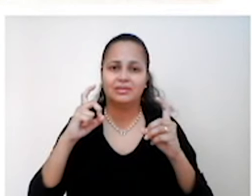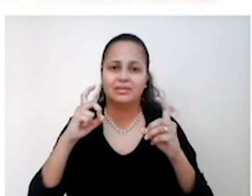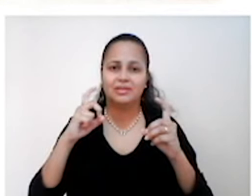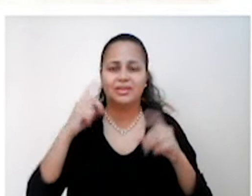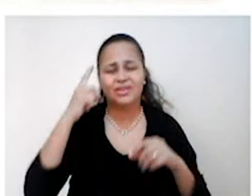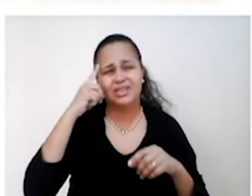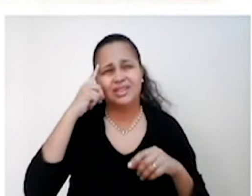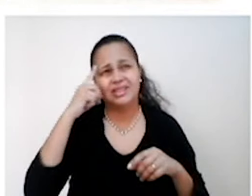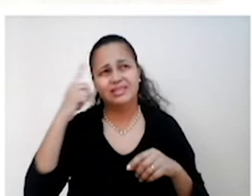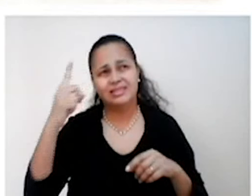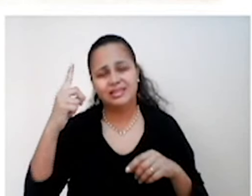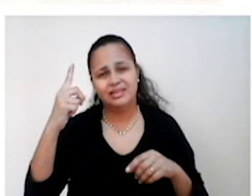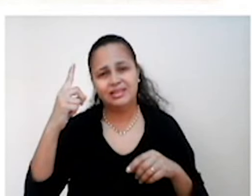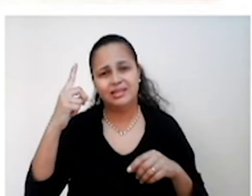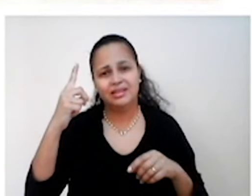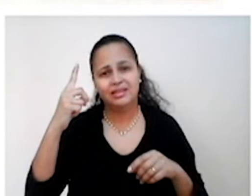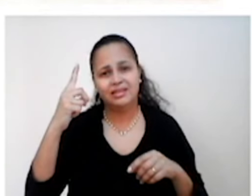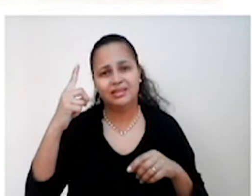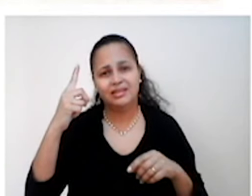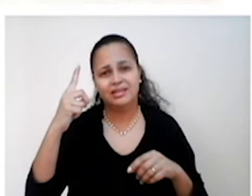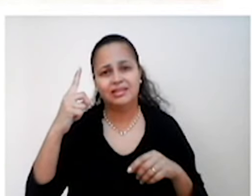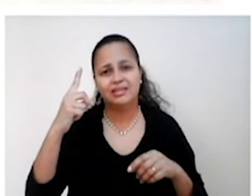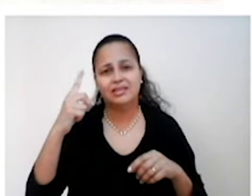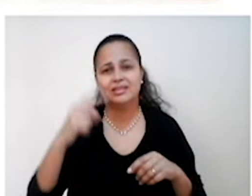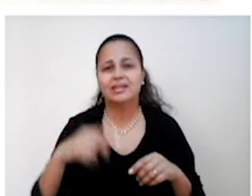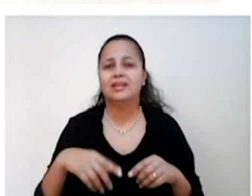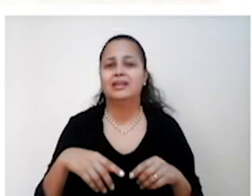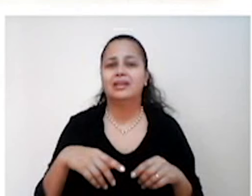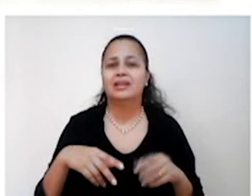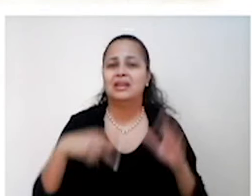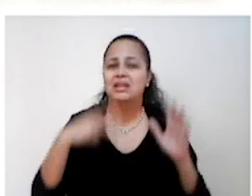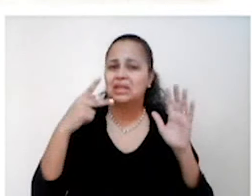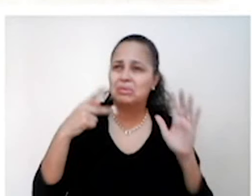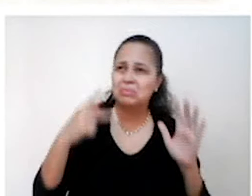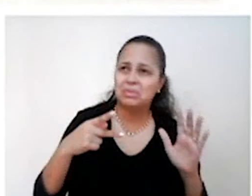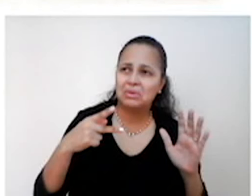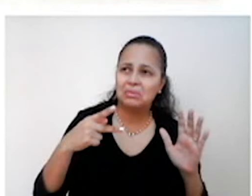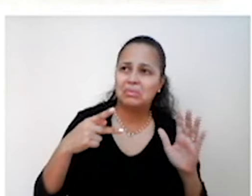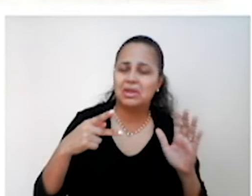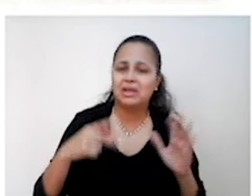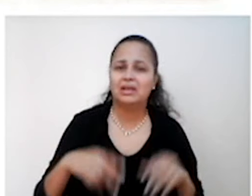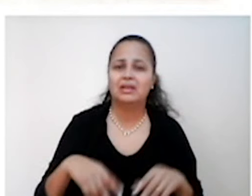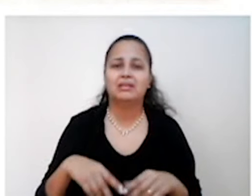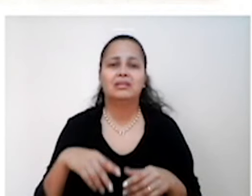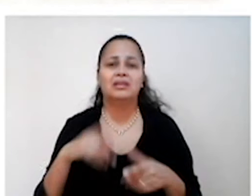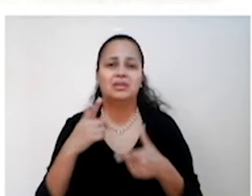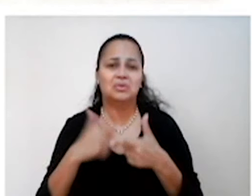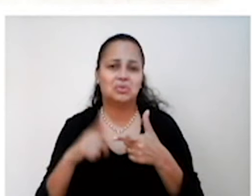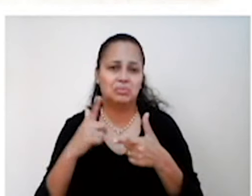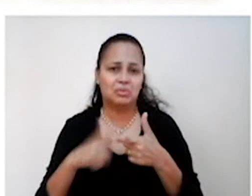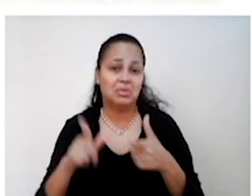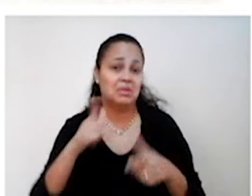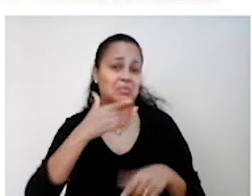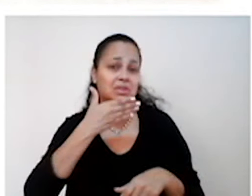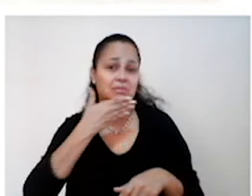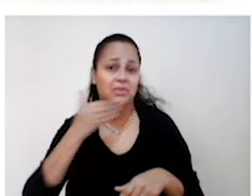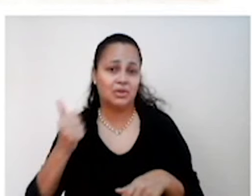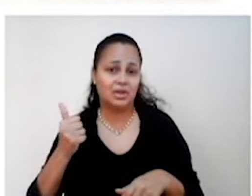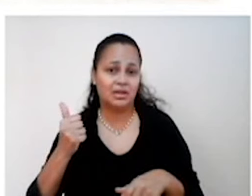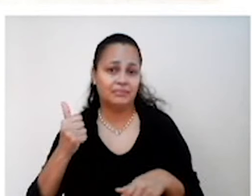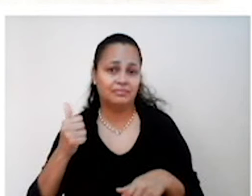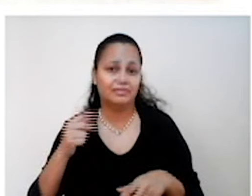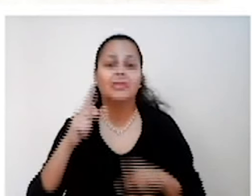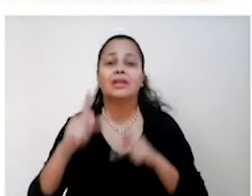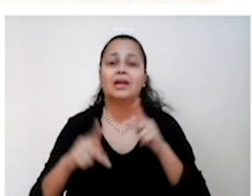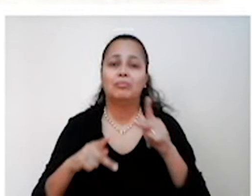ideias radicais que prometem solucionar rapidamente os problemas. Ok? A população, então,